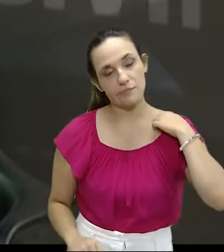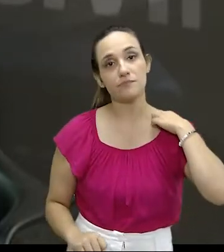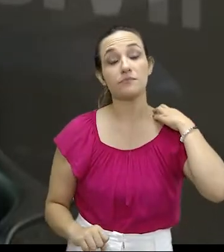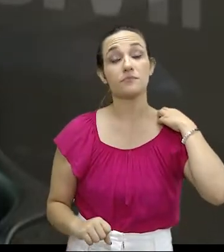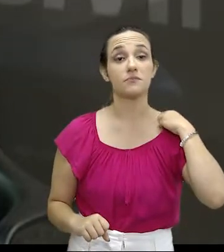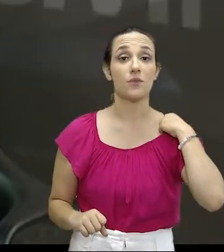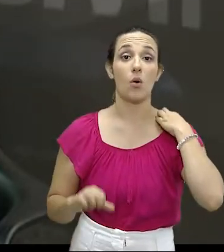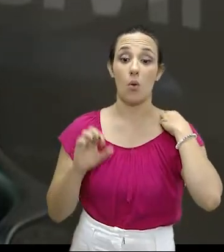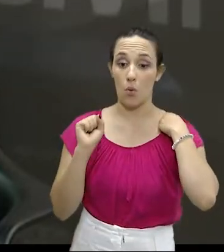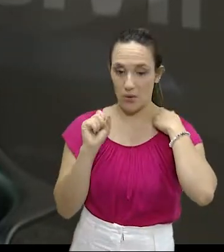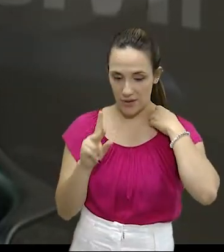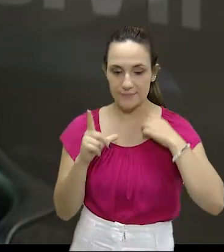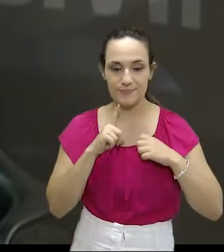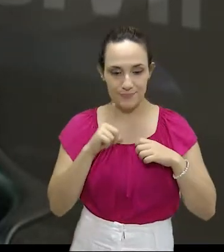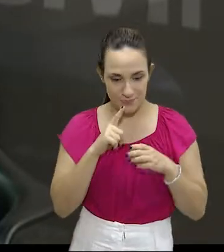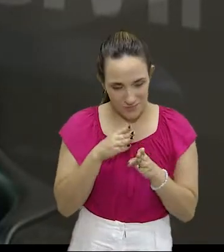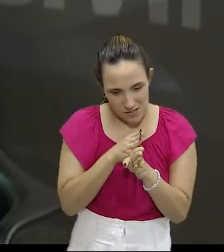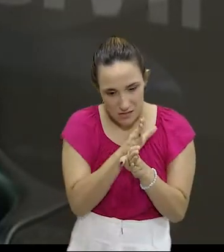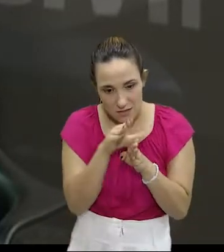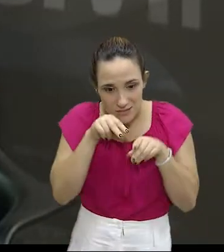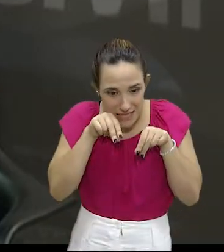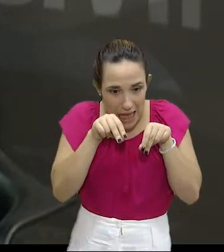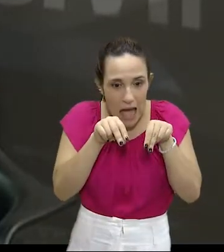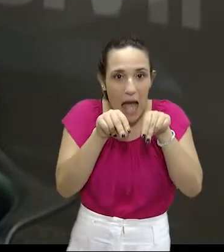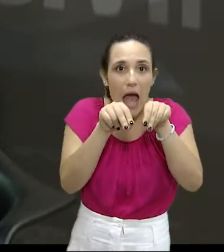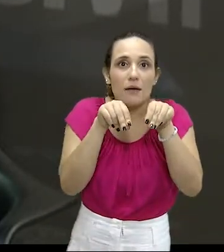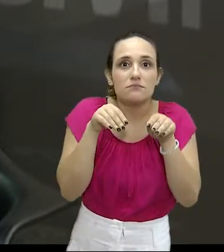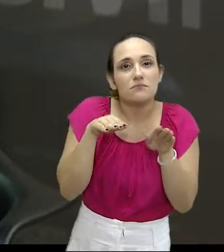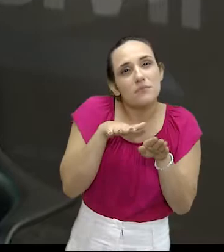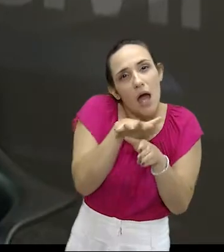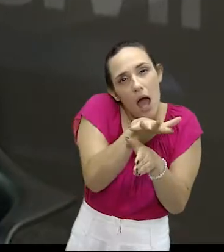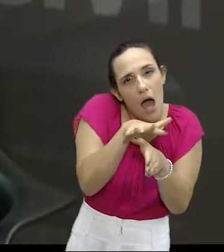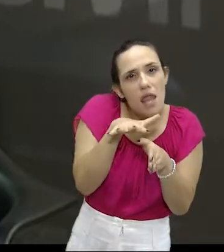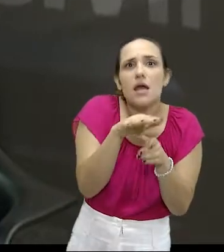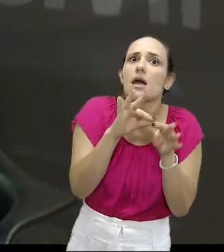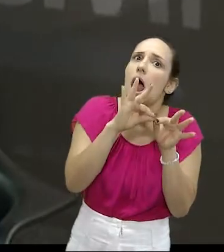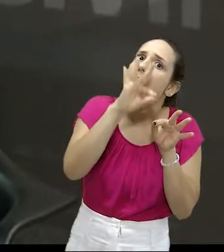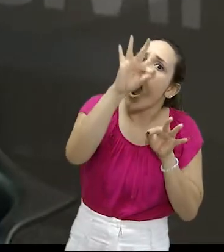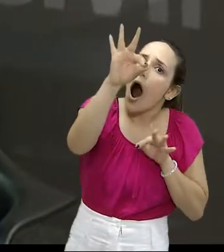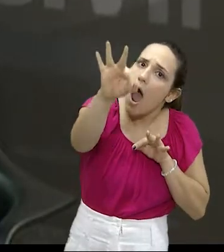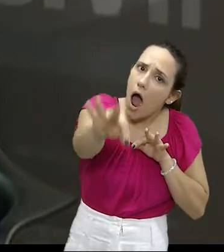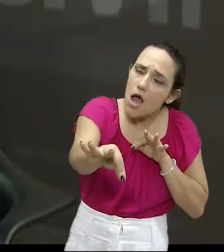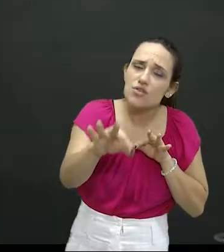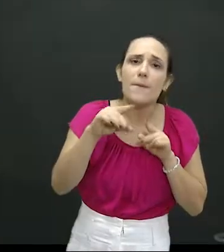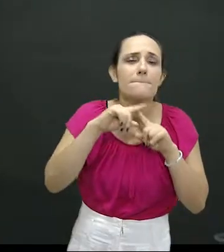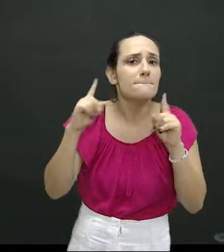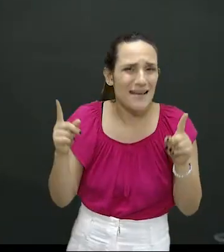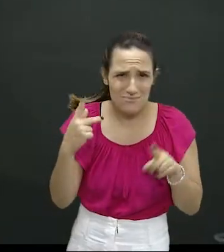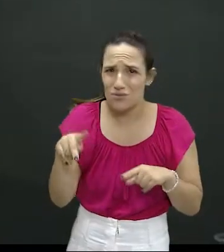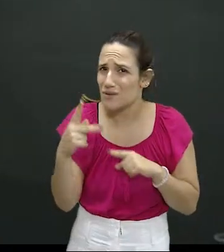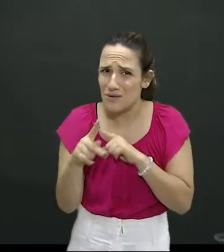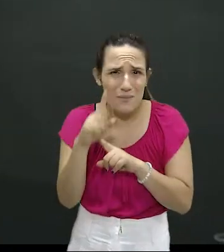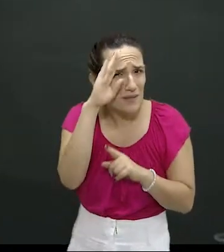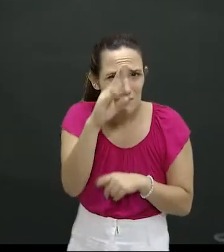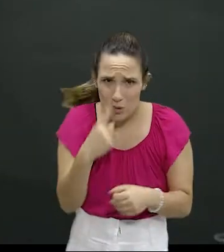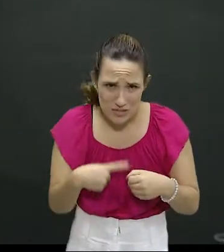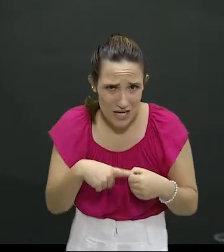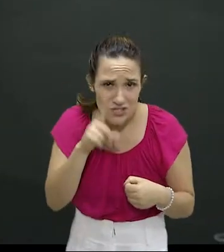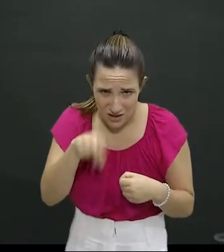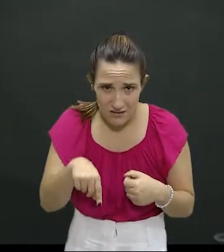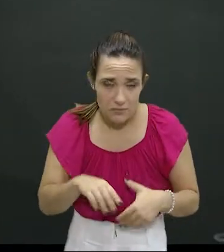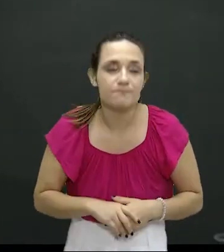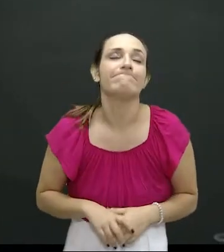fronteira seca que nós temos imensa, a região de Ponta Porã ainda é a principal rota do tráfico no nosso estado? É, seria a principal ali,